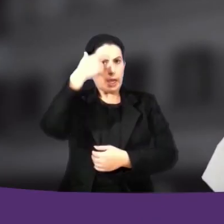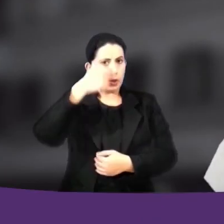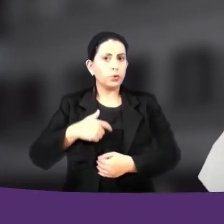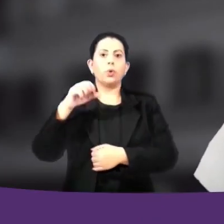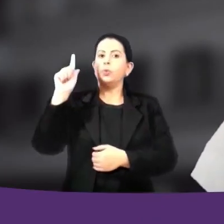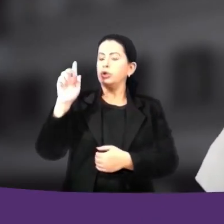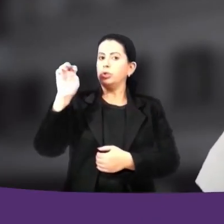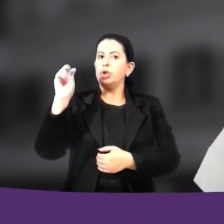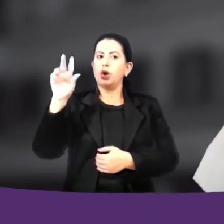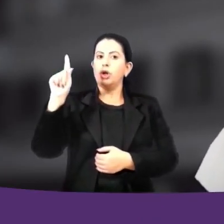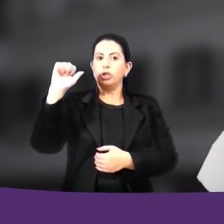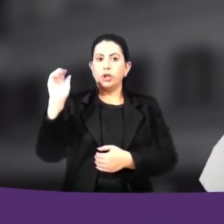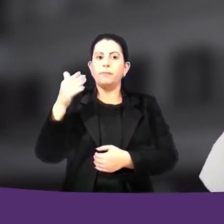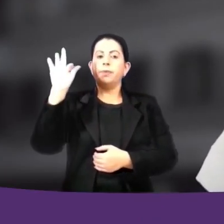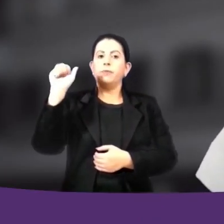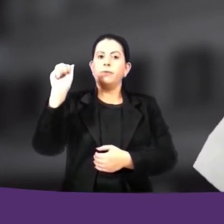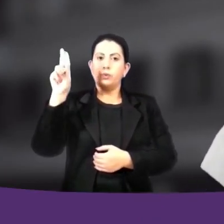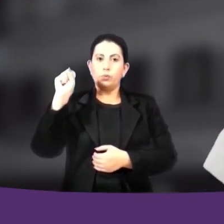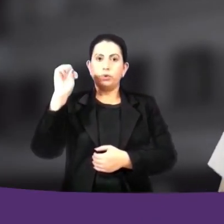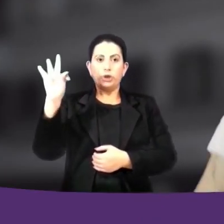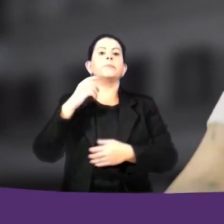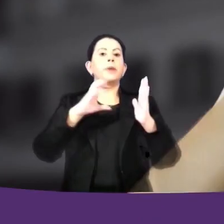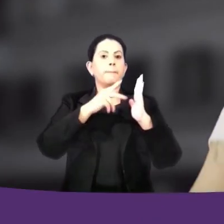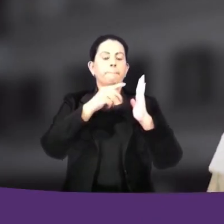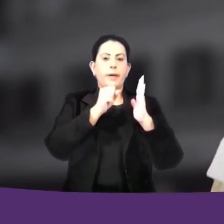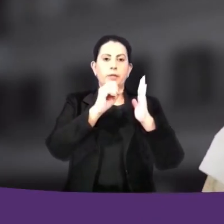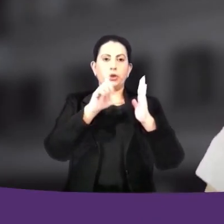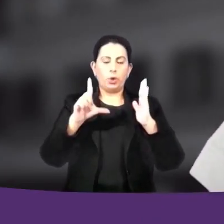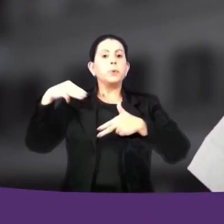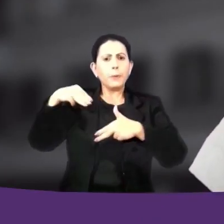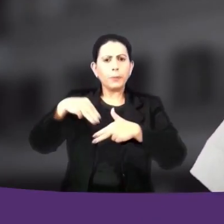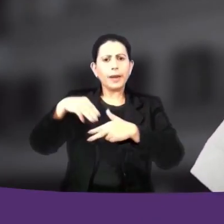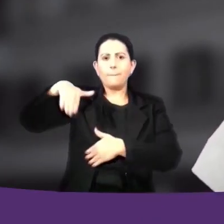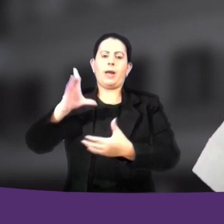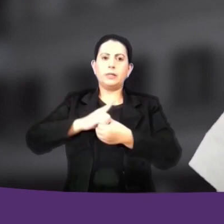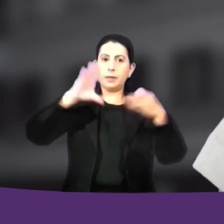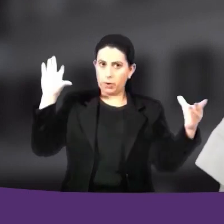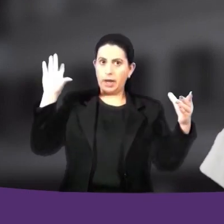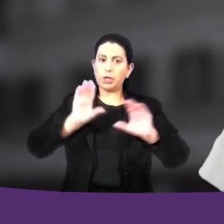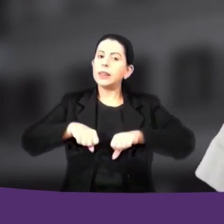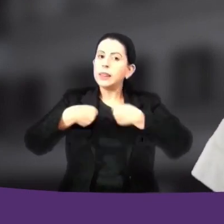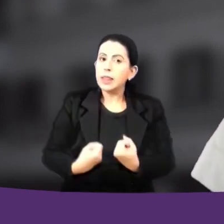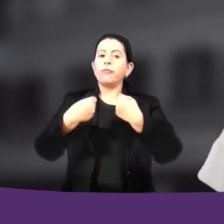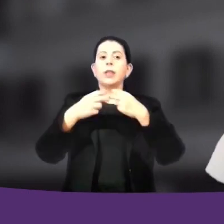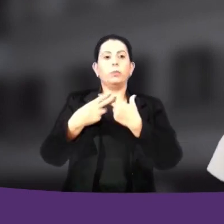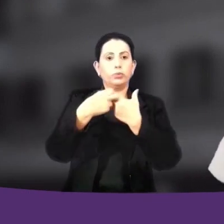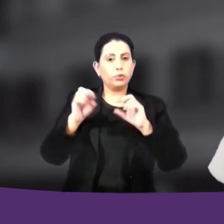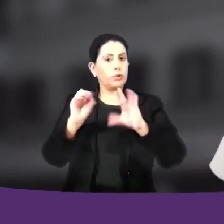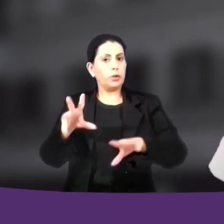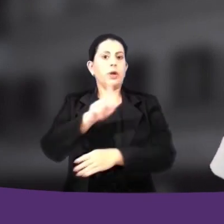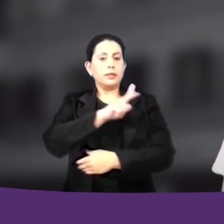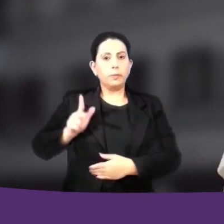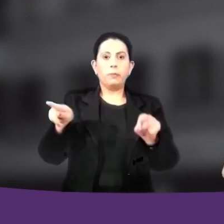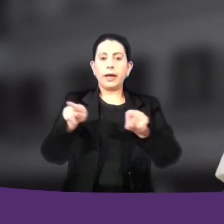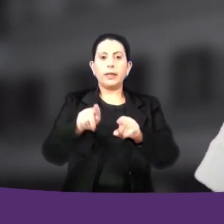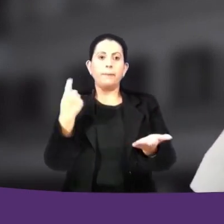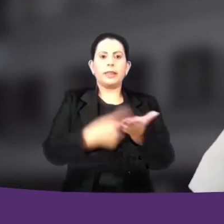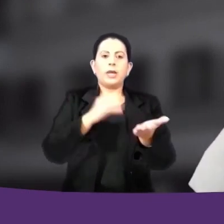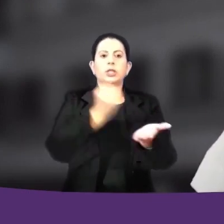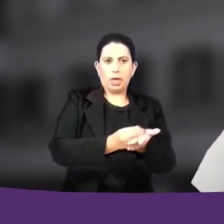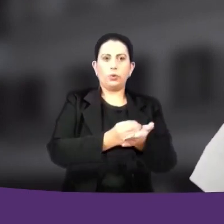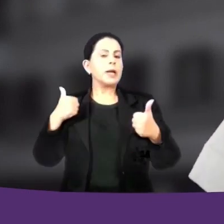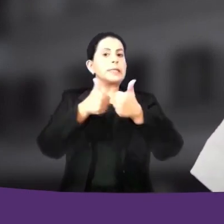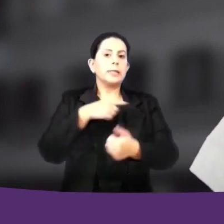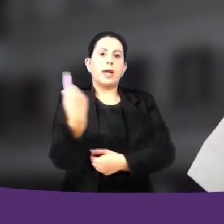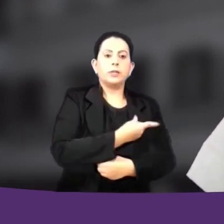Olá, eu sou Georgia Fausti do PSOL. Queremos uma Blumenau radicalmente democrática. Defendemos o SUS, a educação pública e a tarifa